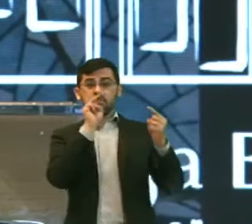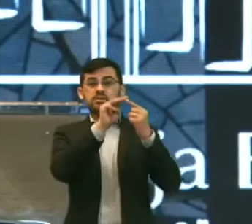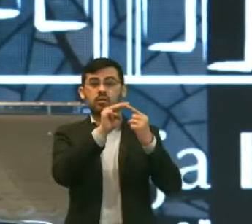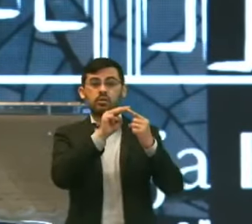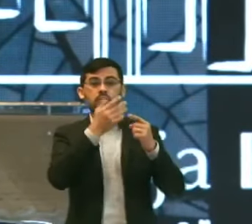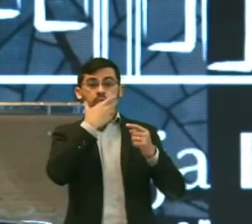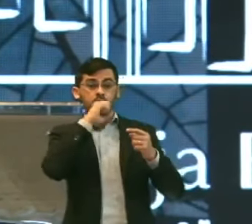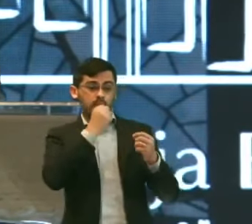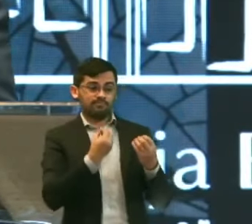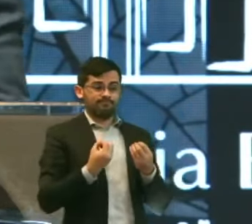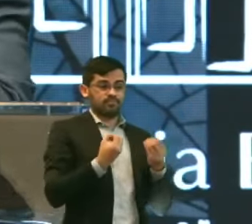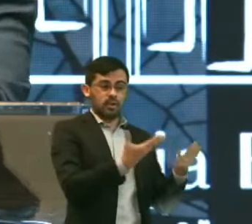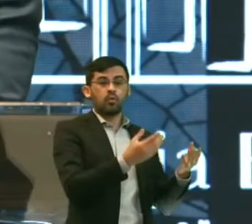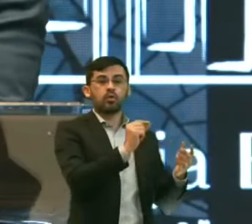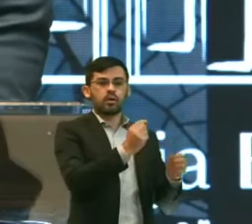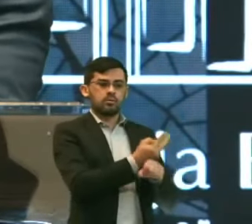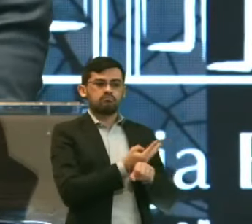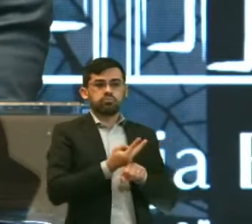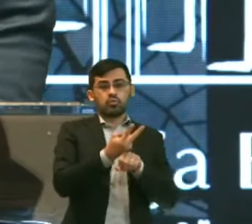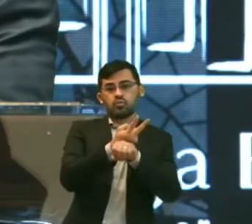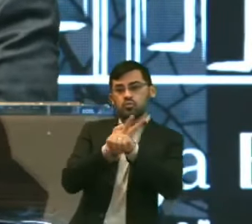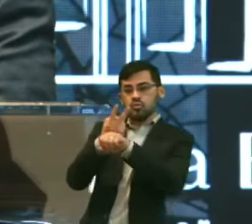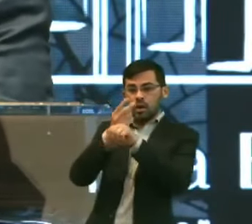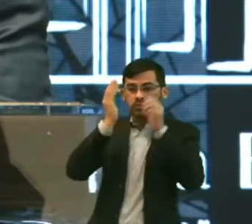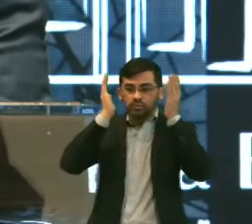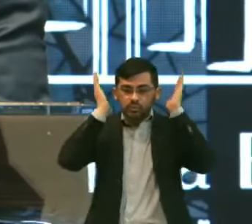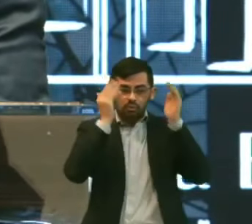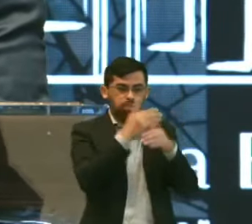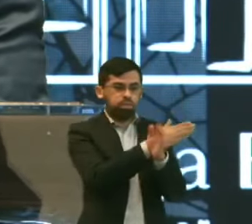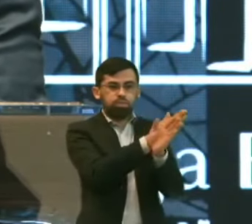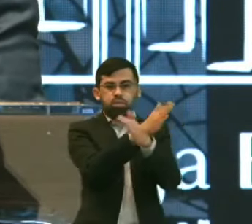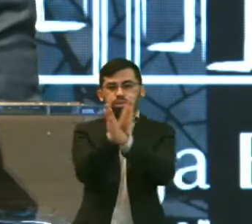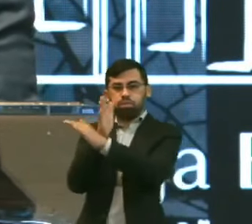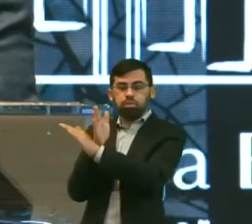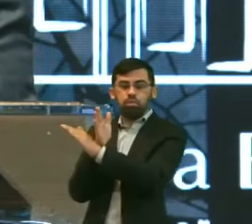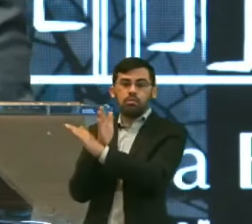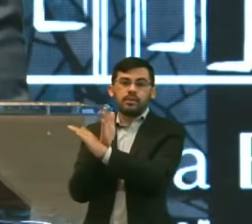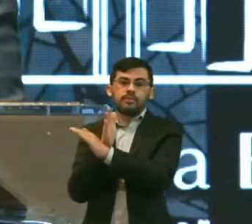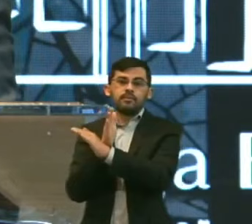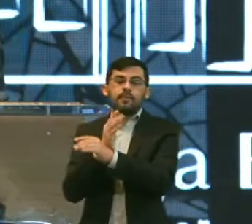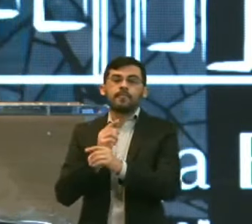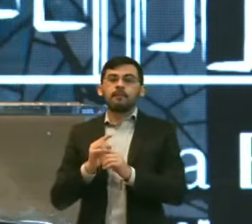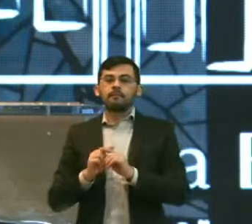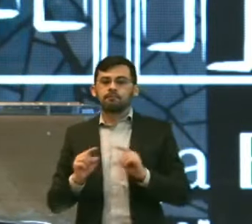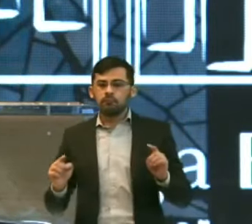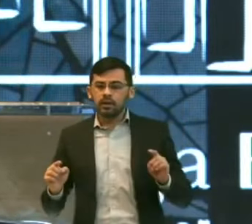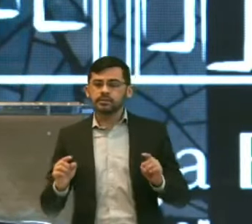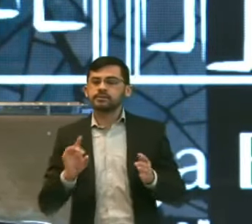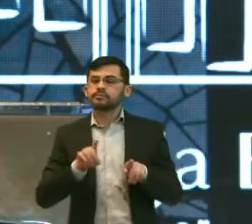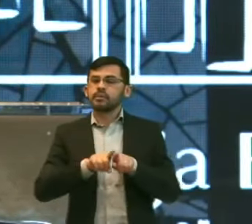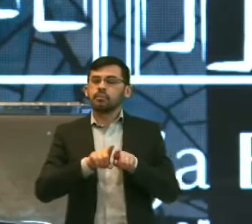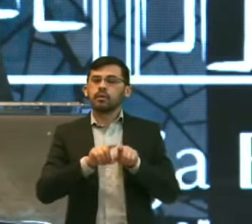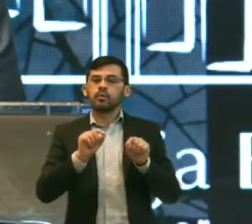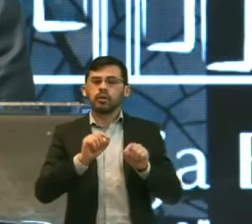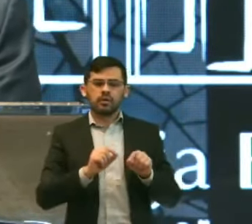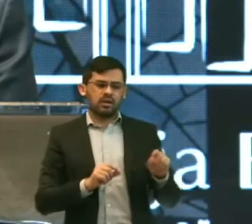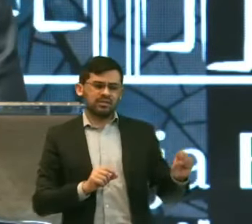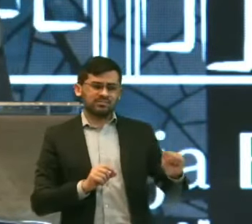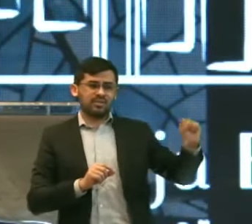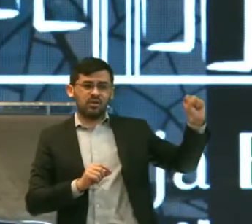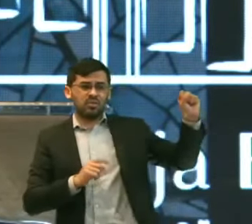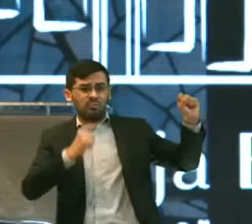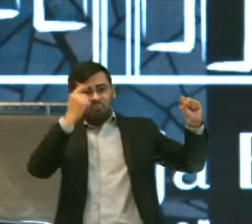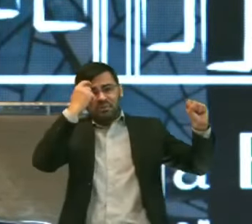Era Buscar jumentas Que tinham se perdido E muito provavelmente Aos olhos De